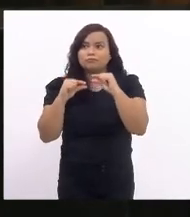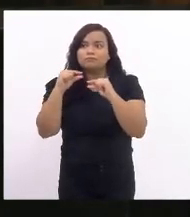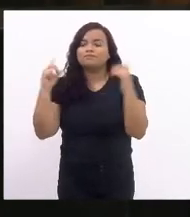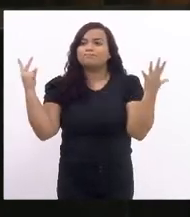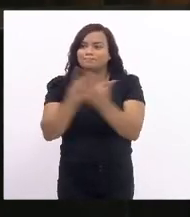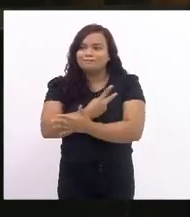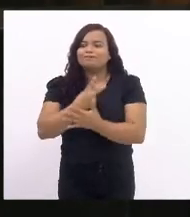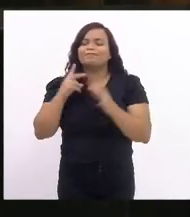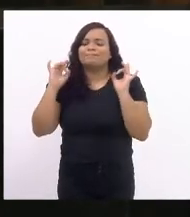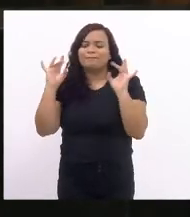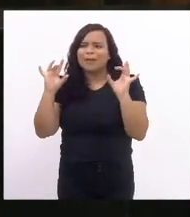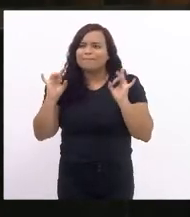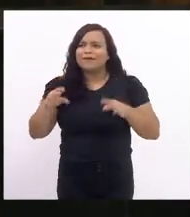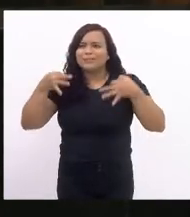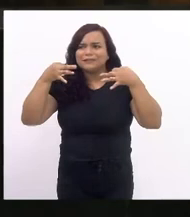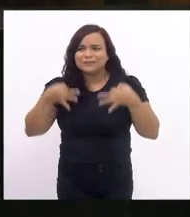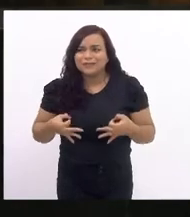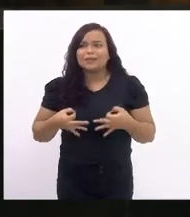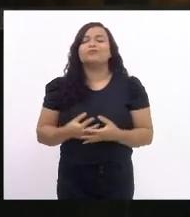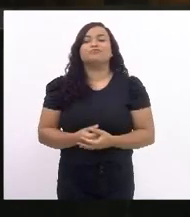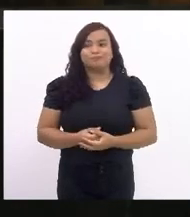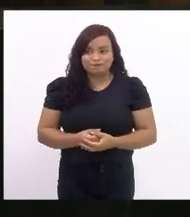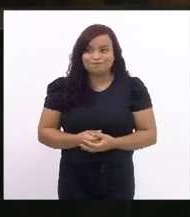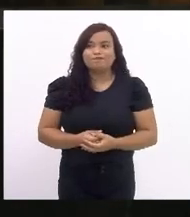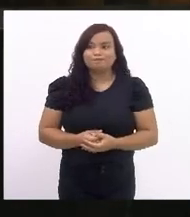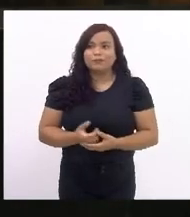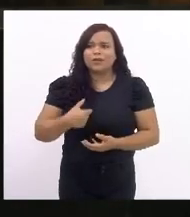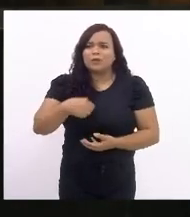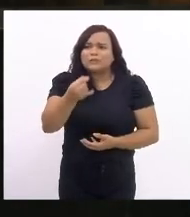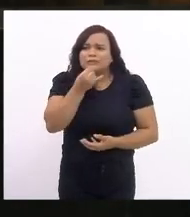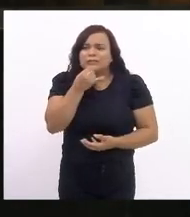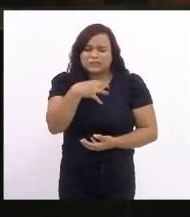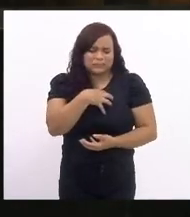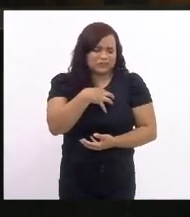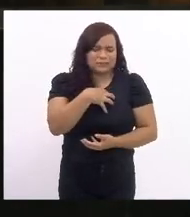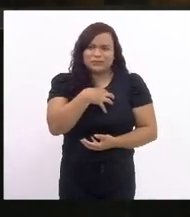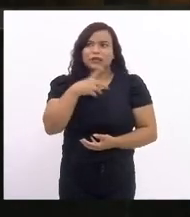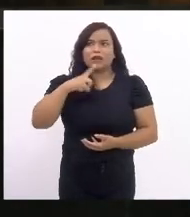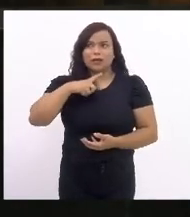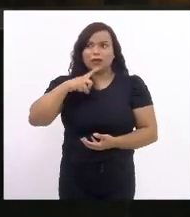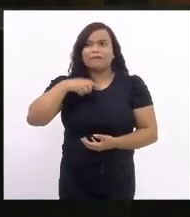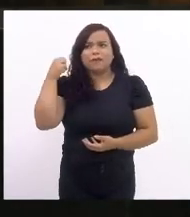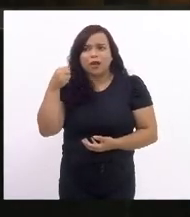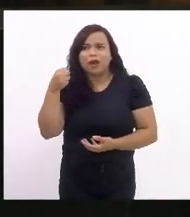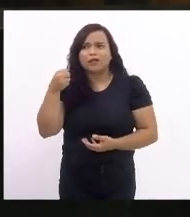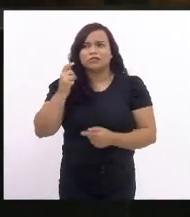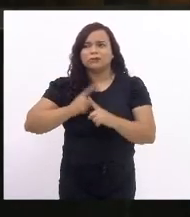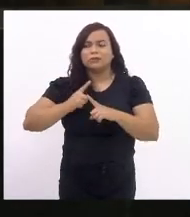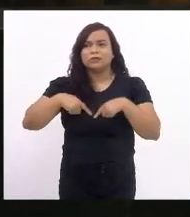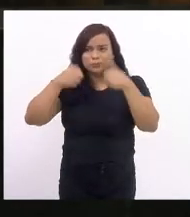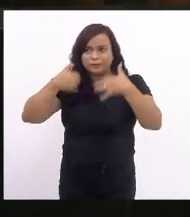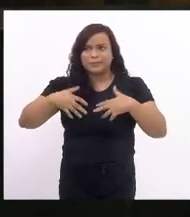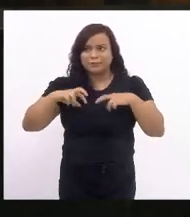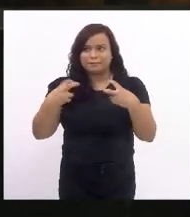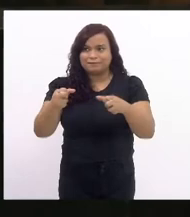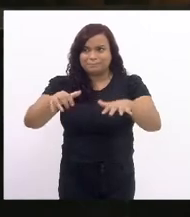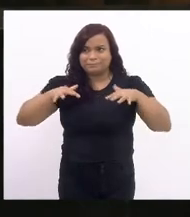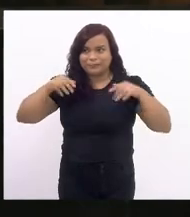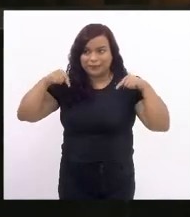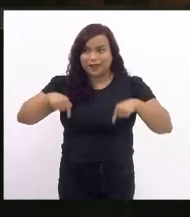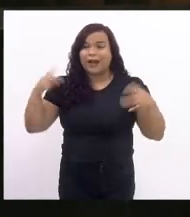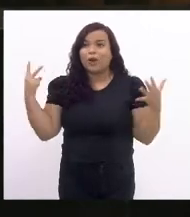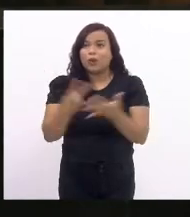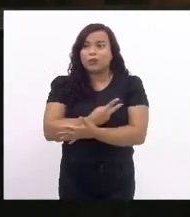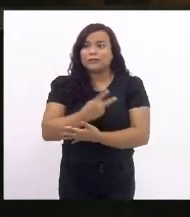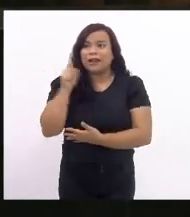comprovado. É com muita tristeza, como eu digo, eu venho falar nesse plenário sobre o que tem acontecido